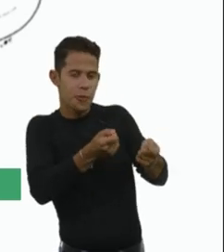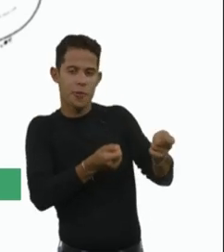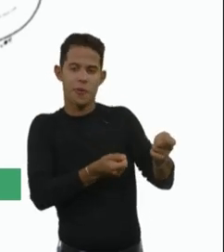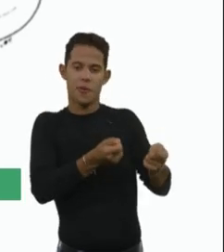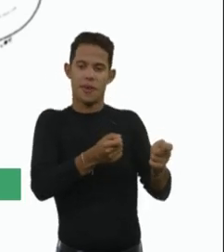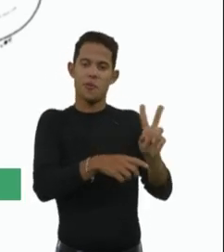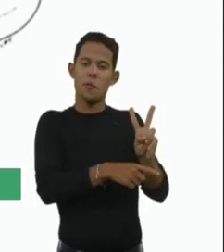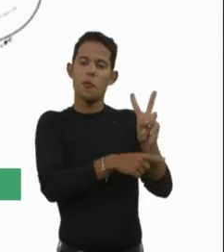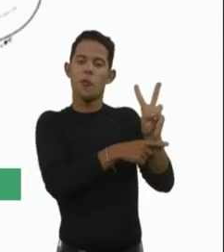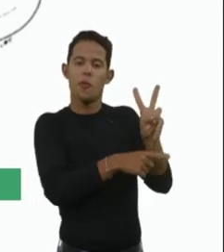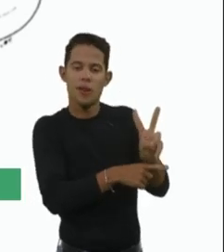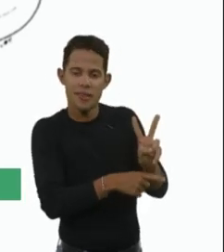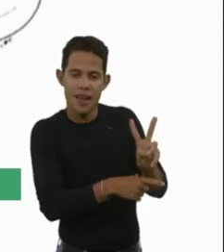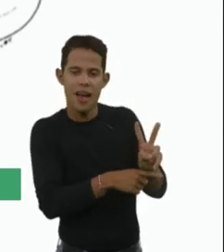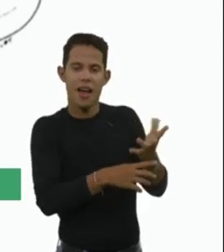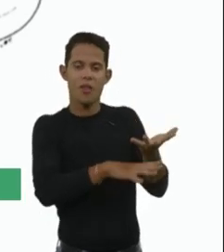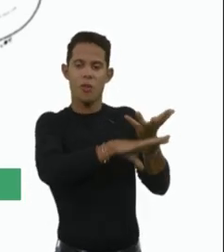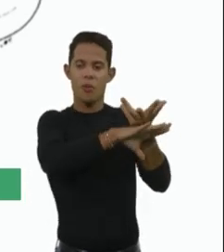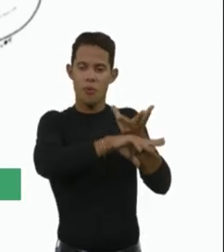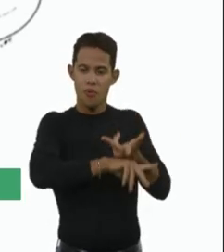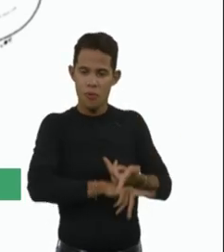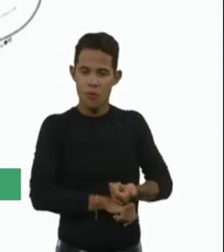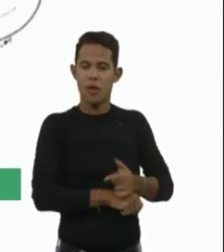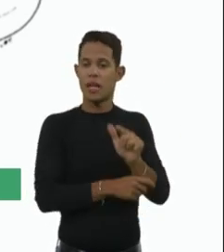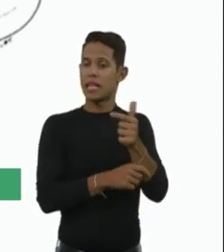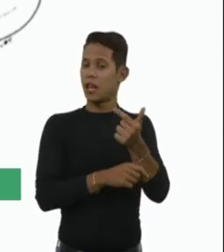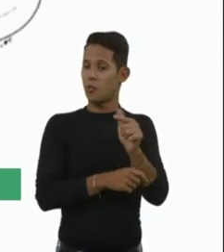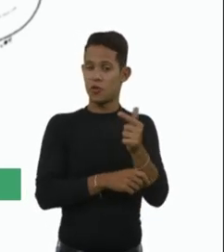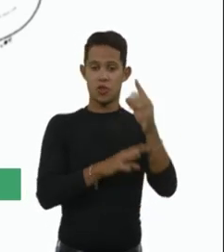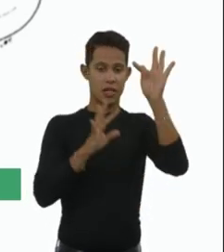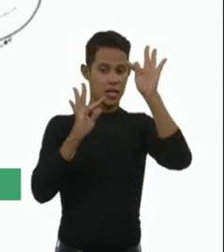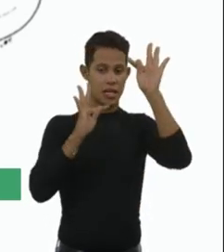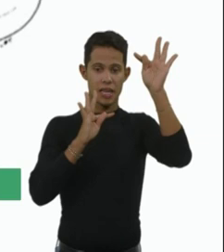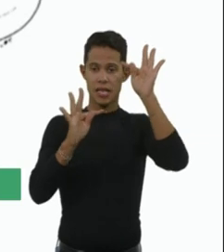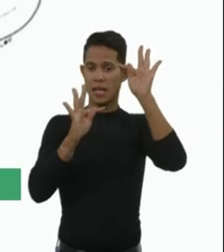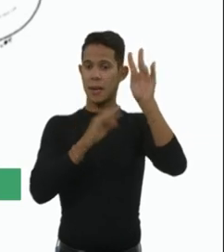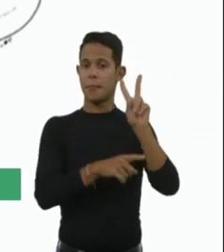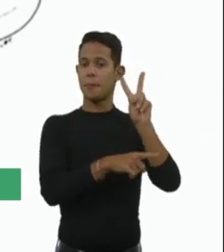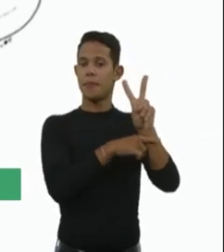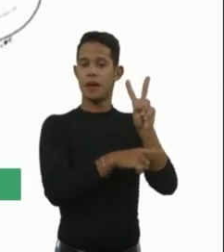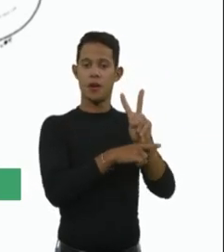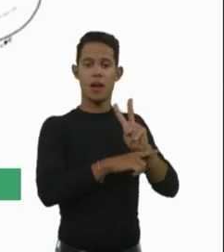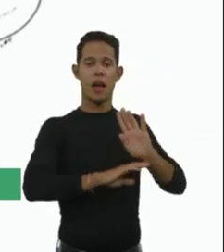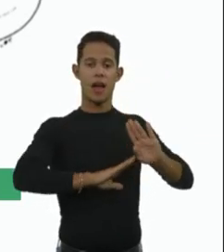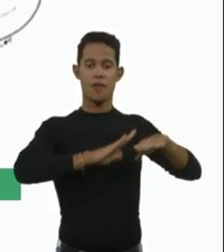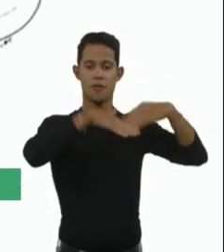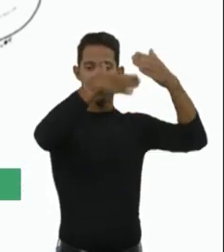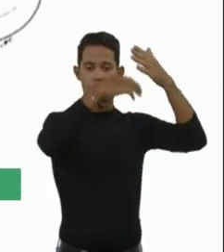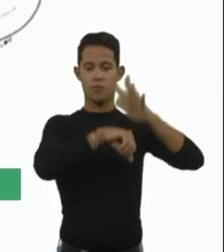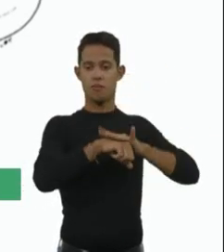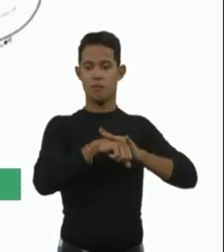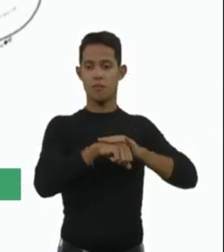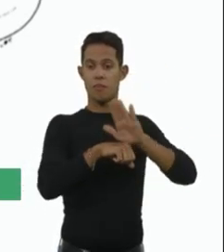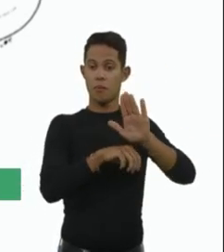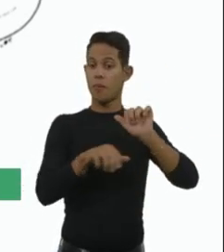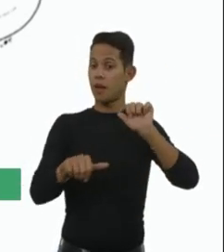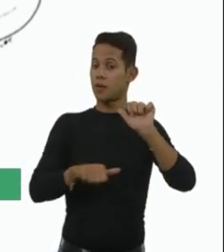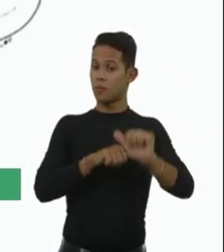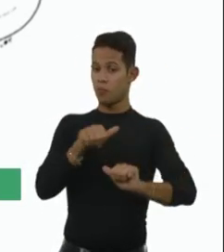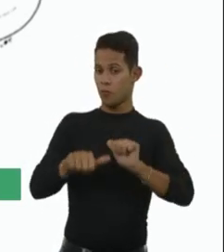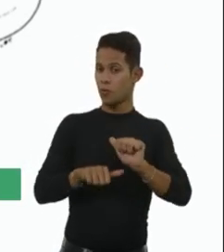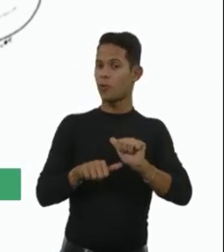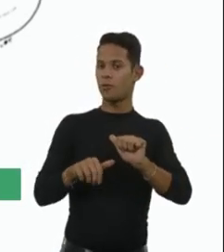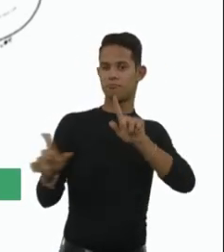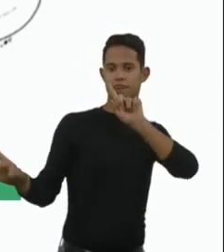cuidado multidisciplinar, mas nós não tínhamos terapias capazes de mudar a evolução da doença e isso mudou, então, mudou o paradigma da